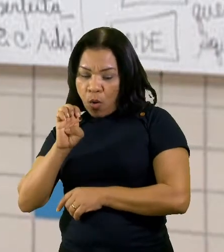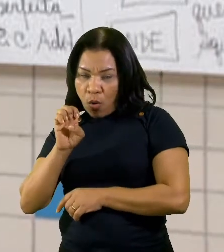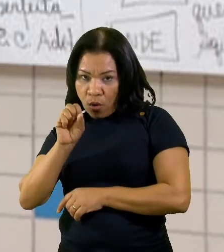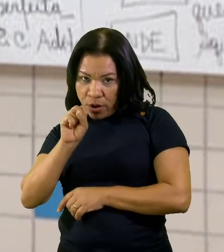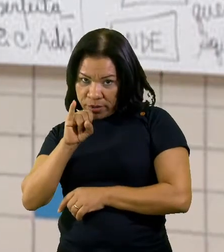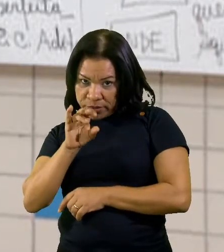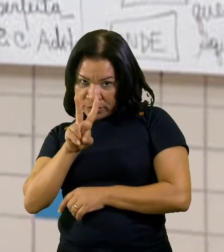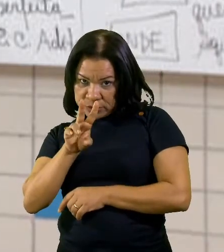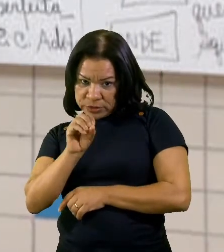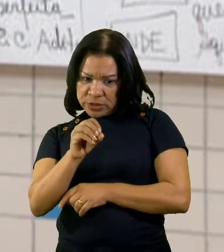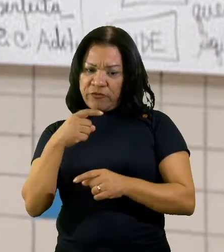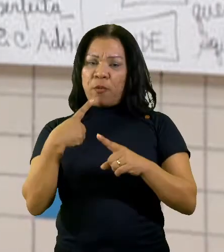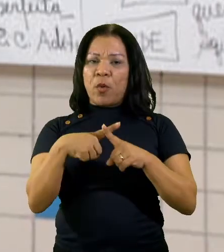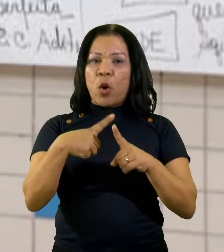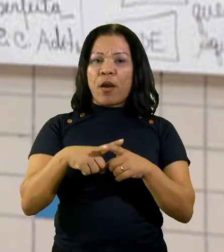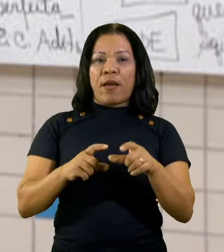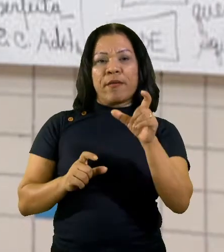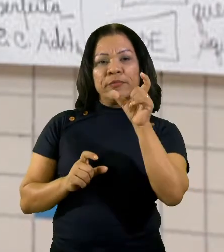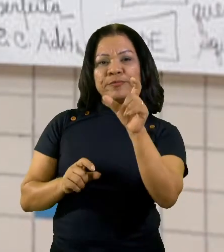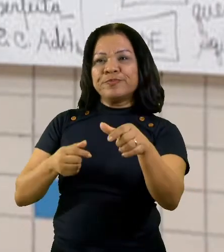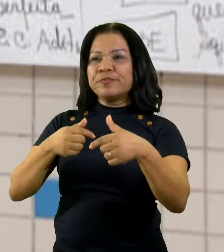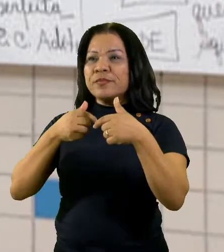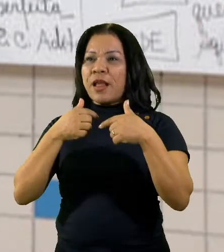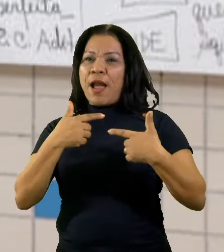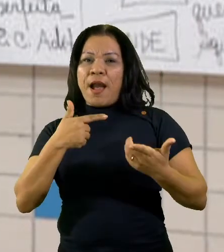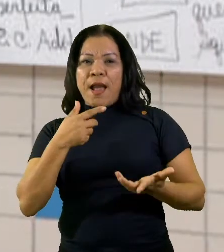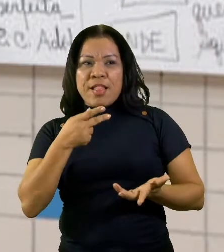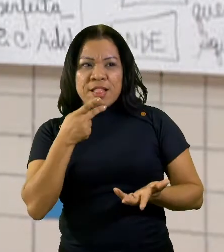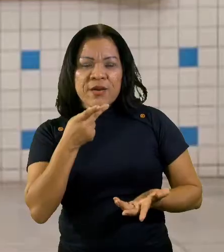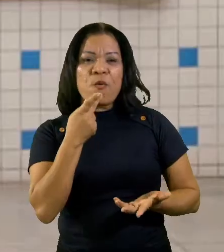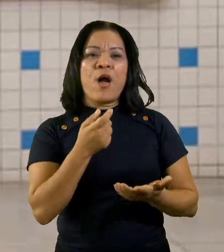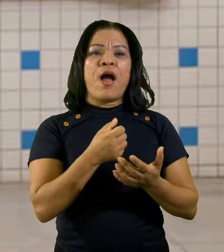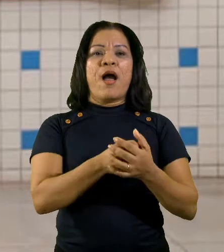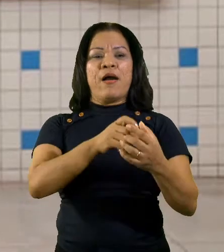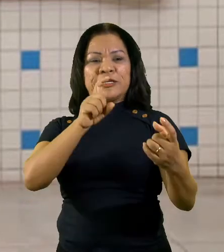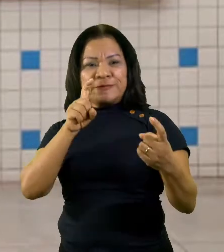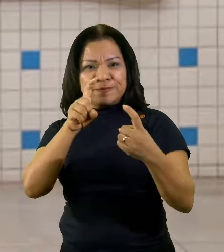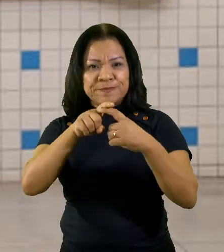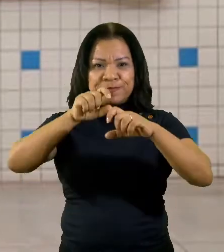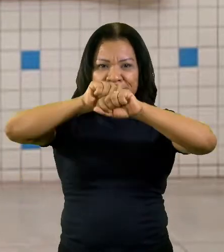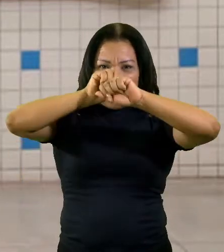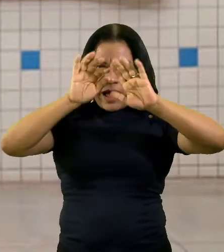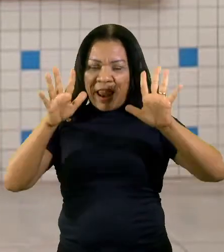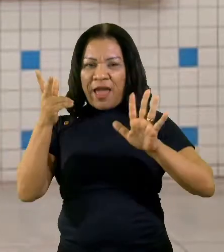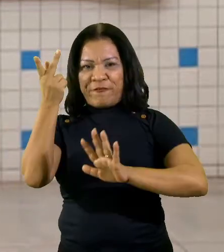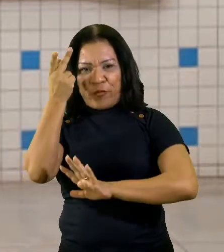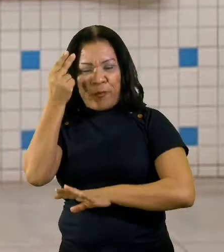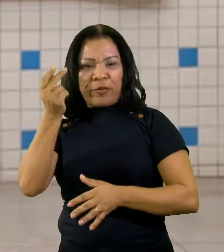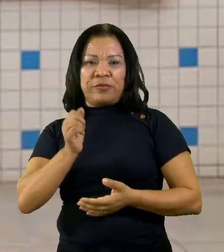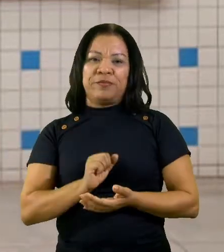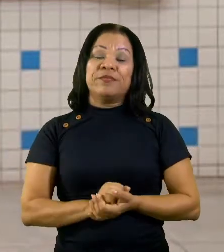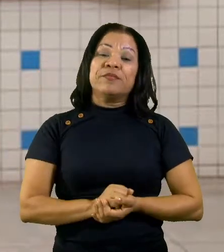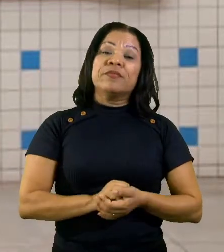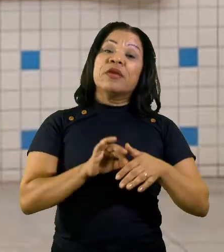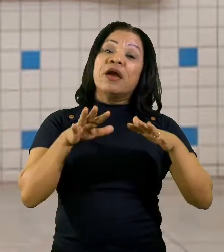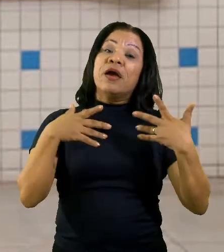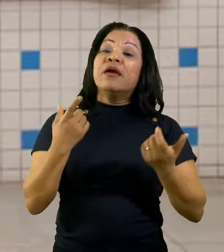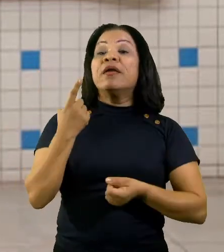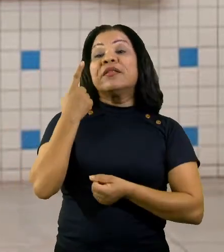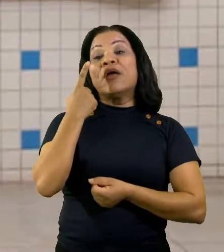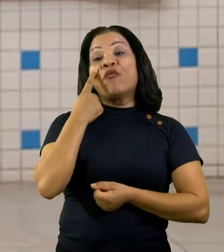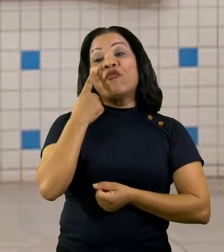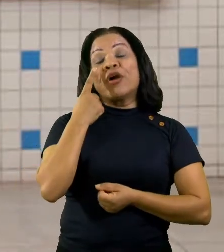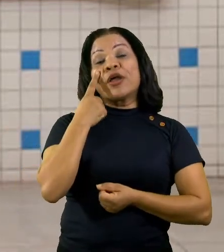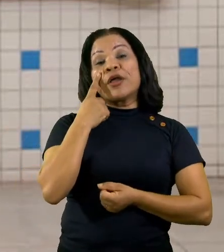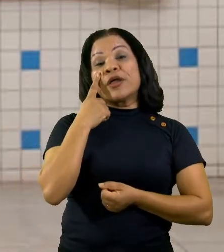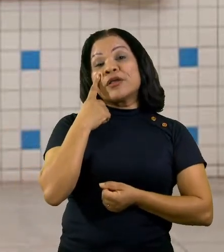objetiva, mais clara e mais formal. Vejamos um exemplo que eu coloquei no quadro para a